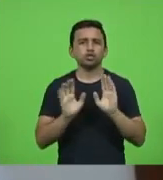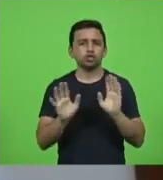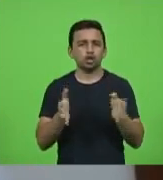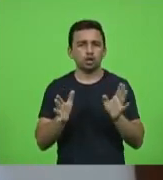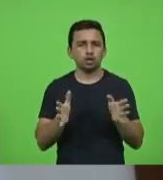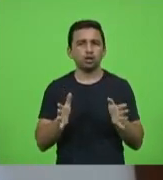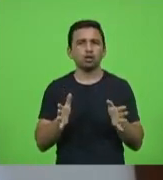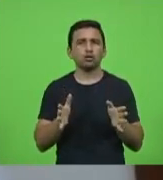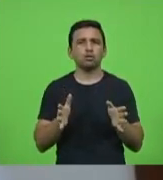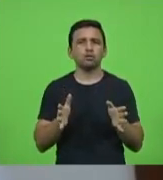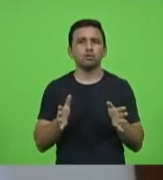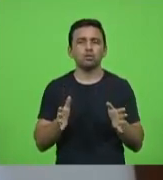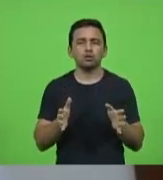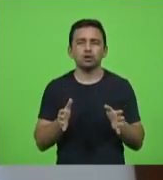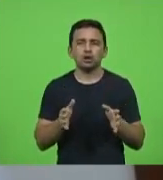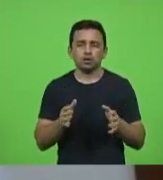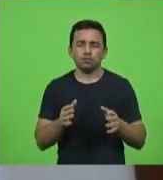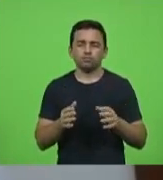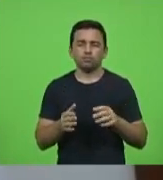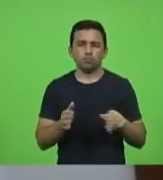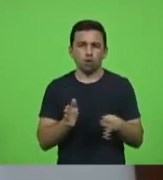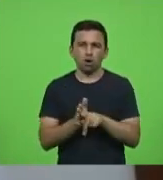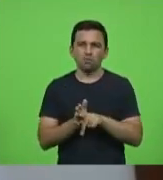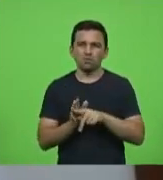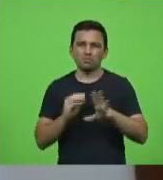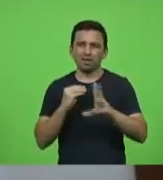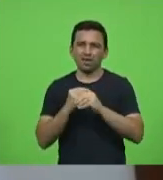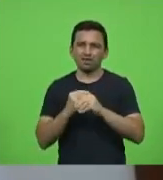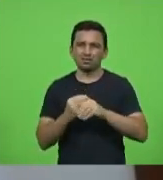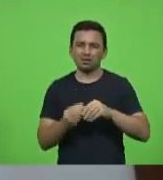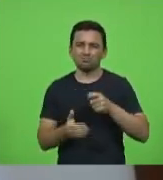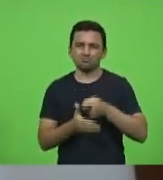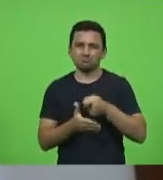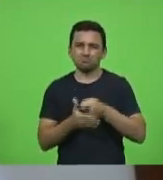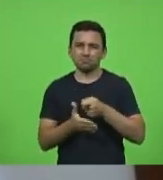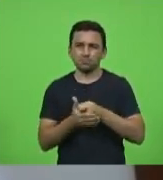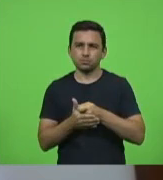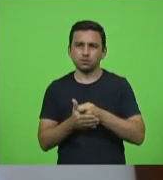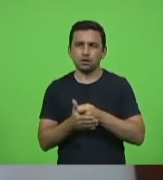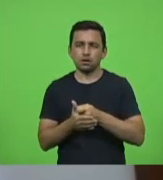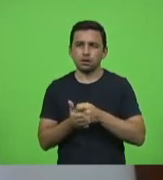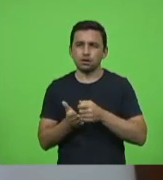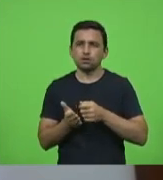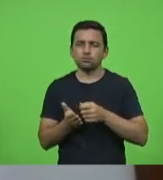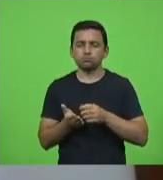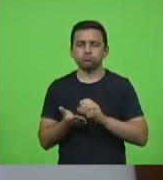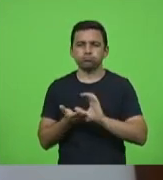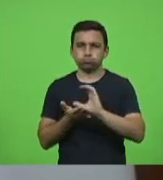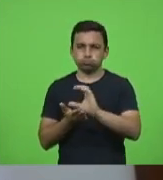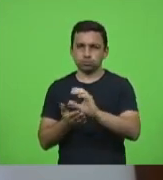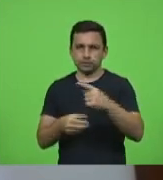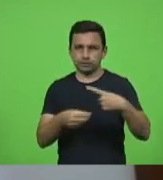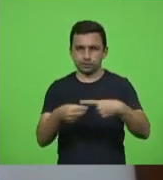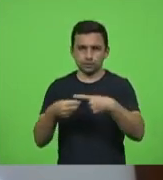das emendas impositivas quando direcionadas para os municípios que